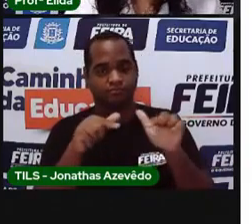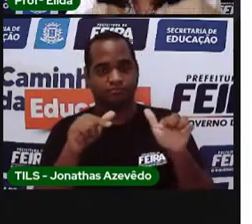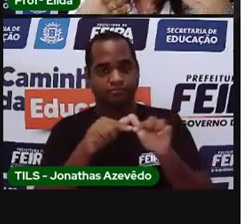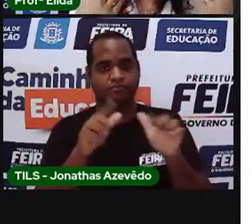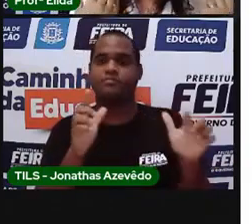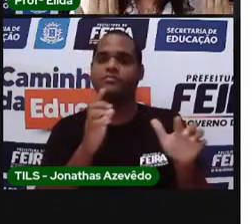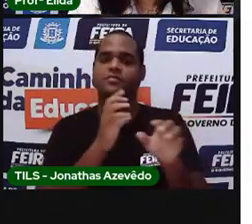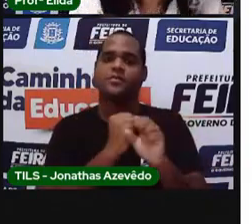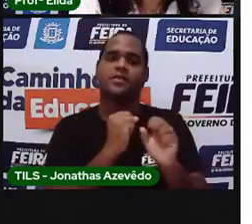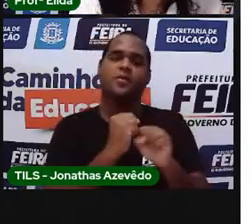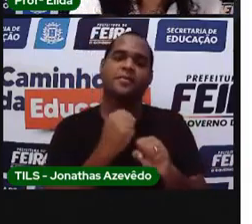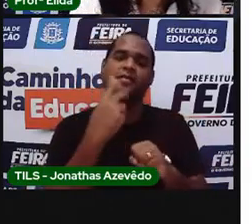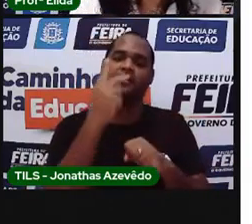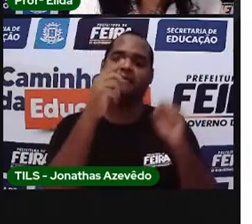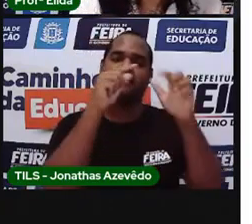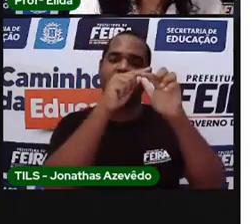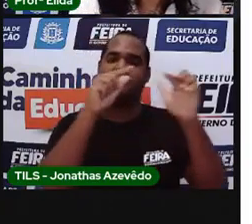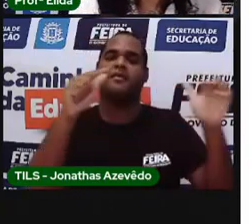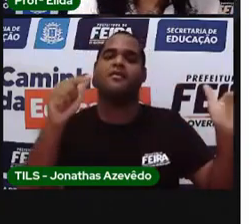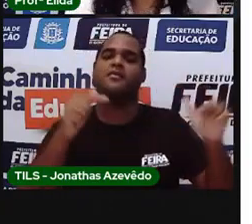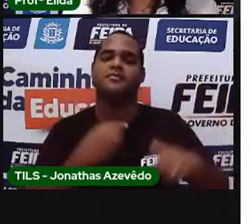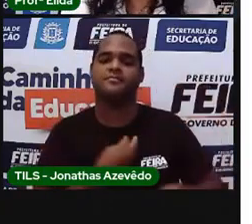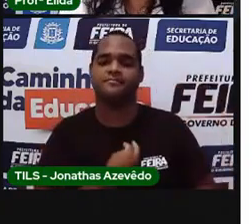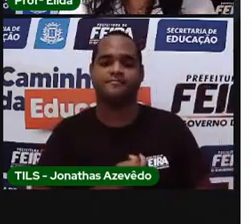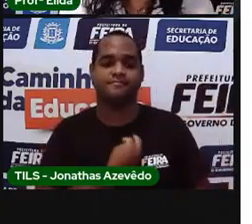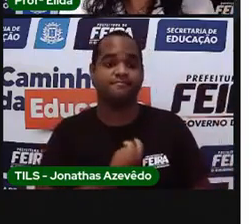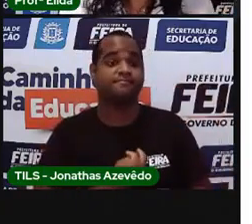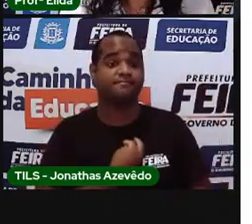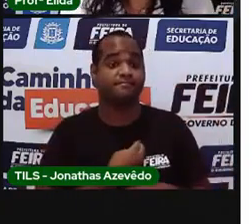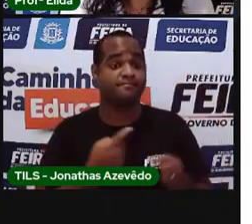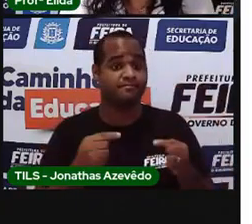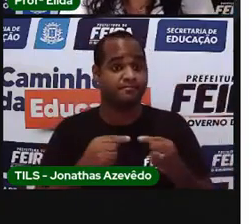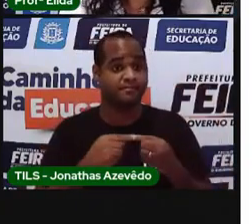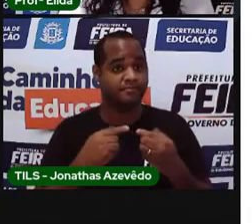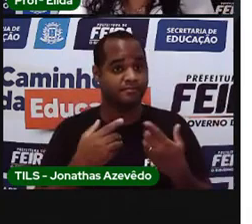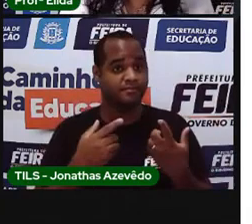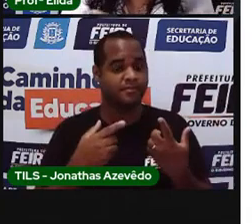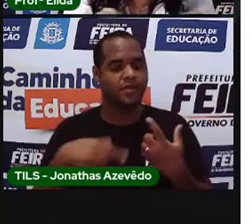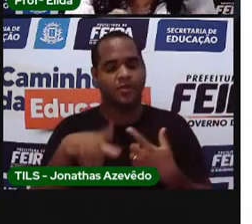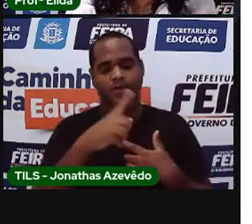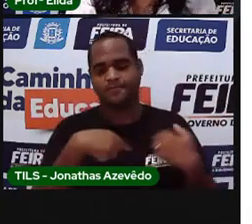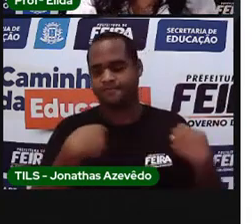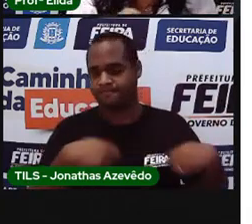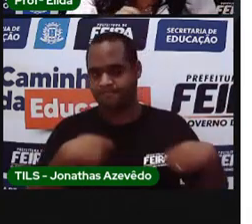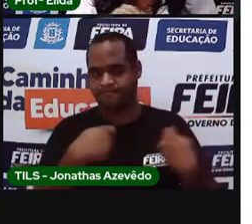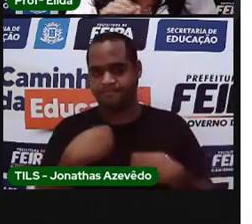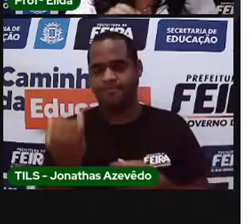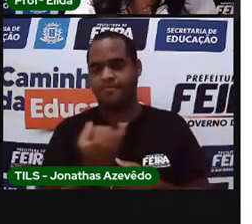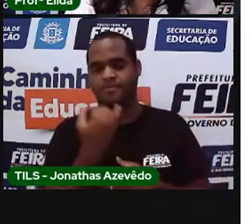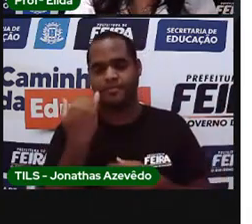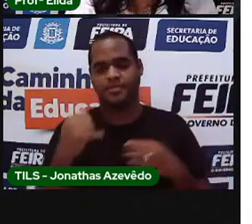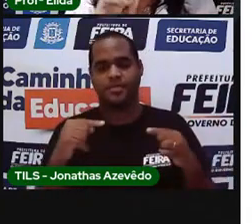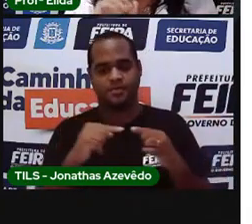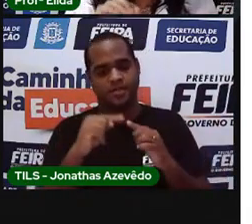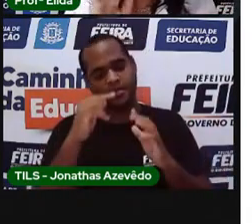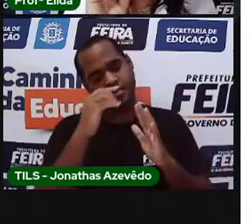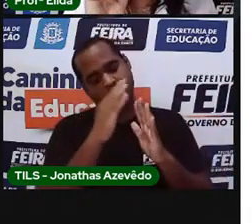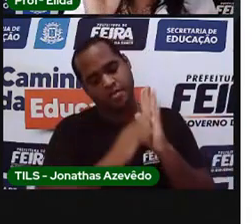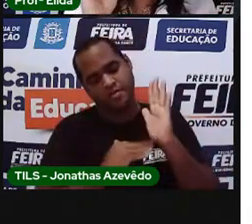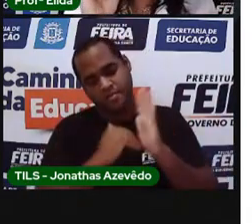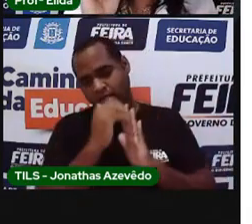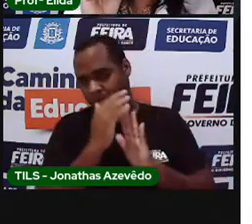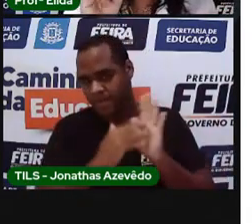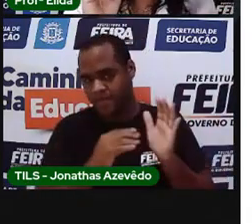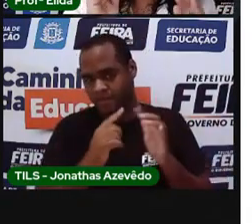na parte de cima. E é assim que a gente precisa fazer a nossa pintura e a